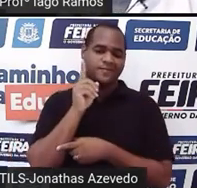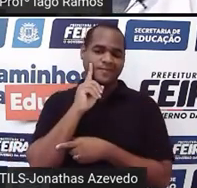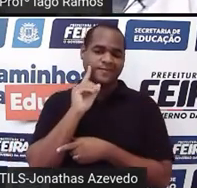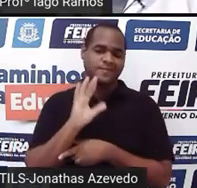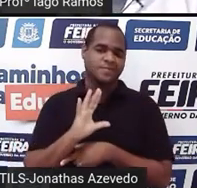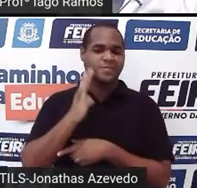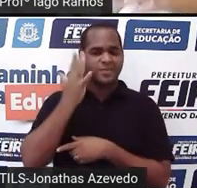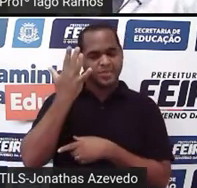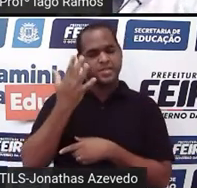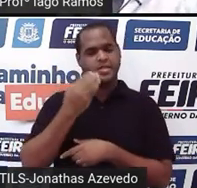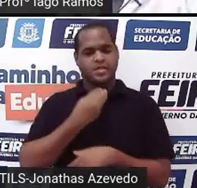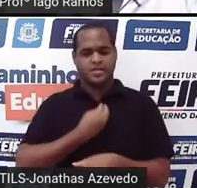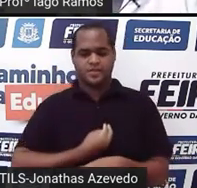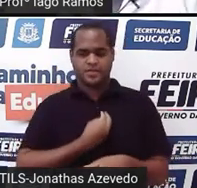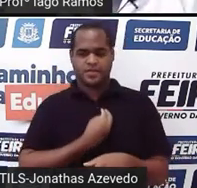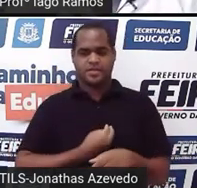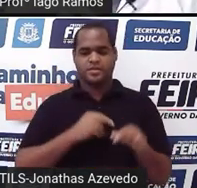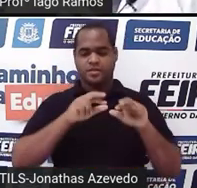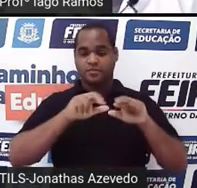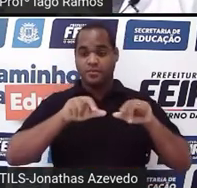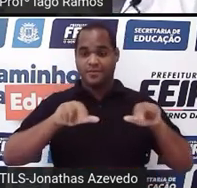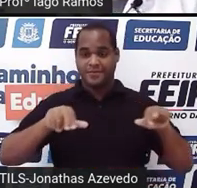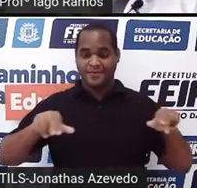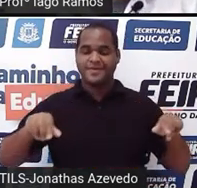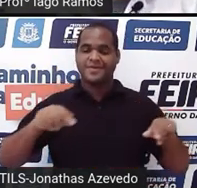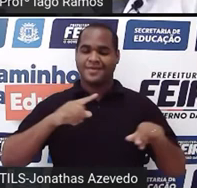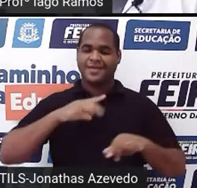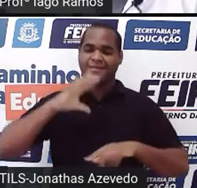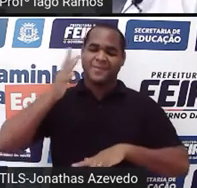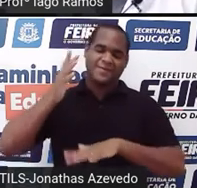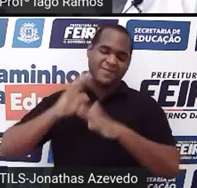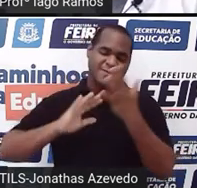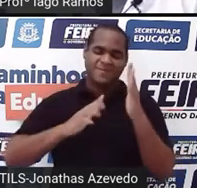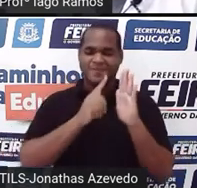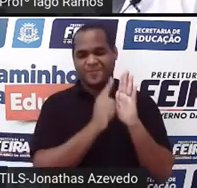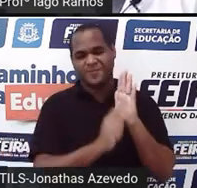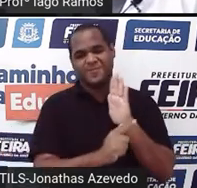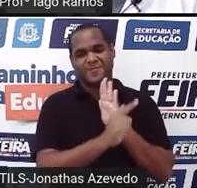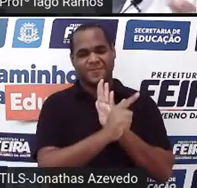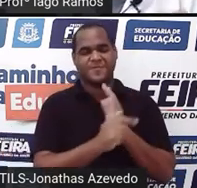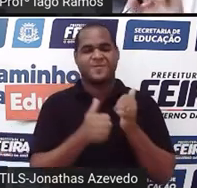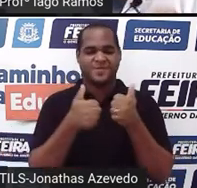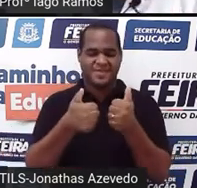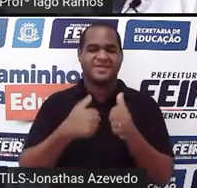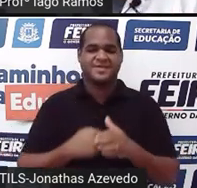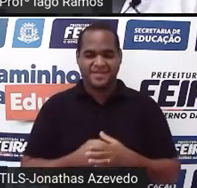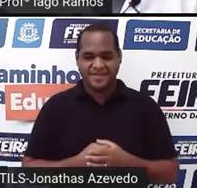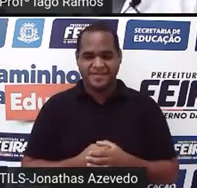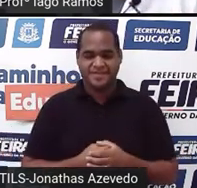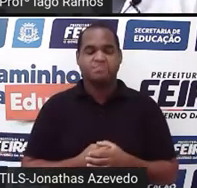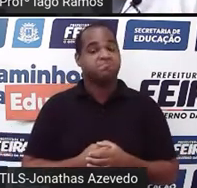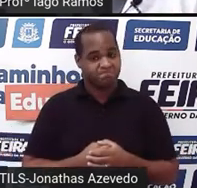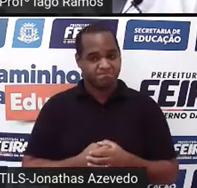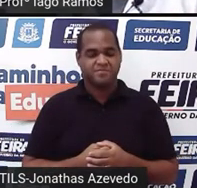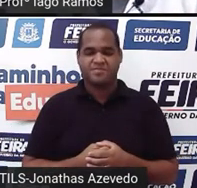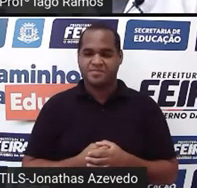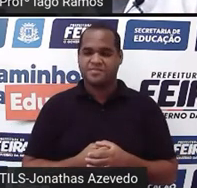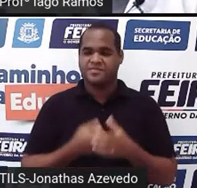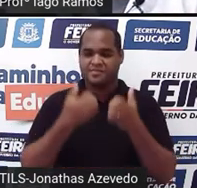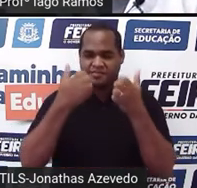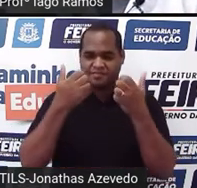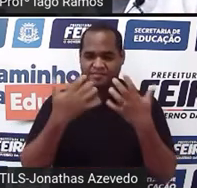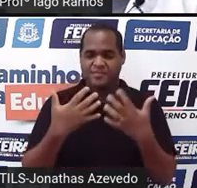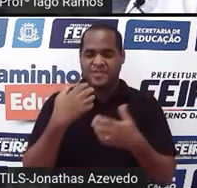existem aí diferentes tipos de gráficos. Tá bom? Bom, mas deixa eu te dizer